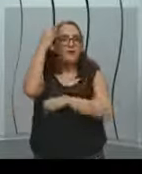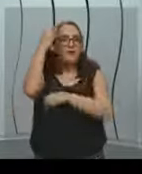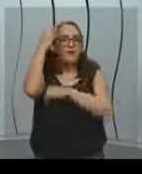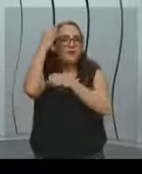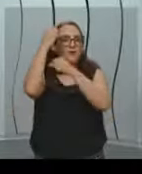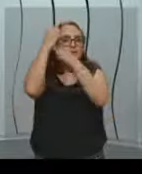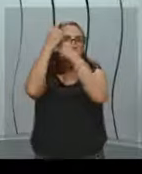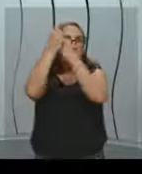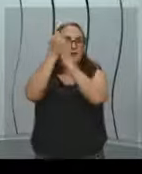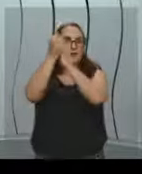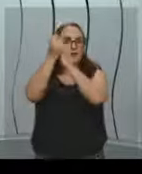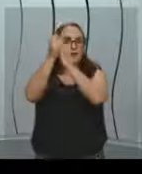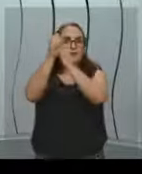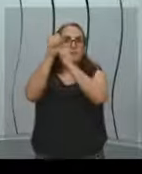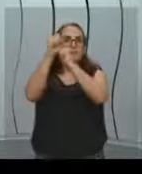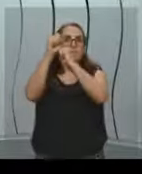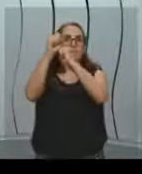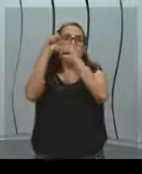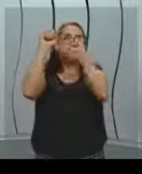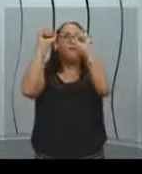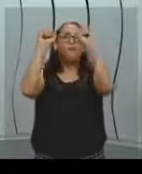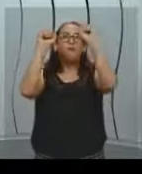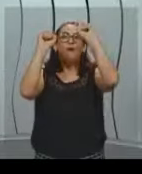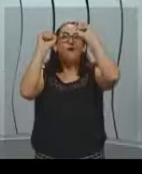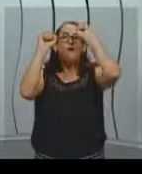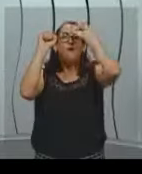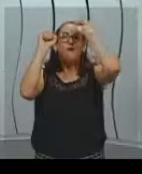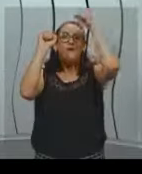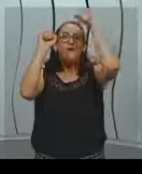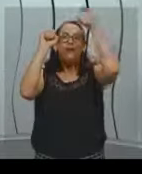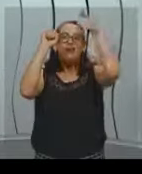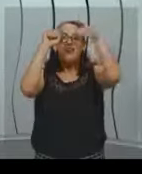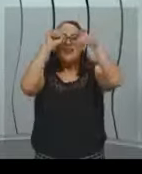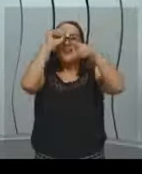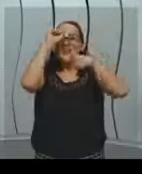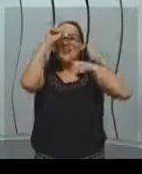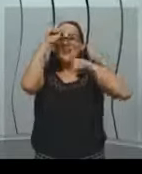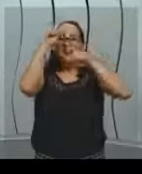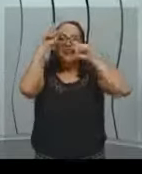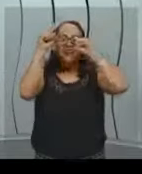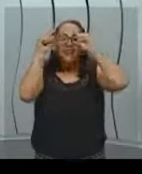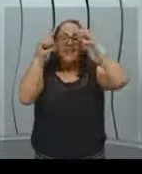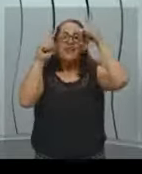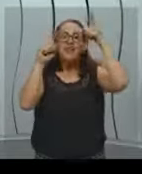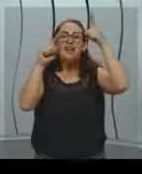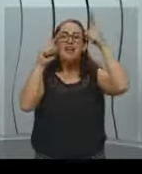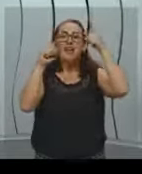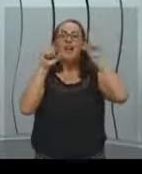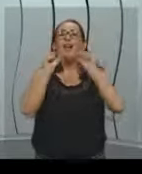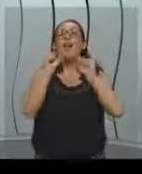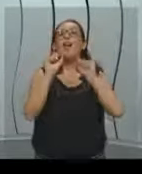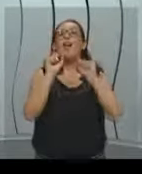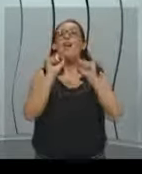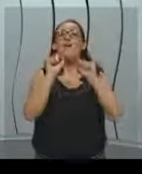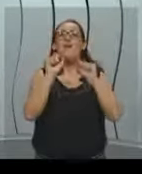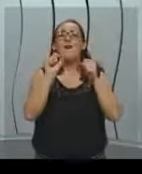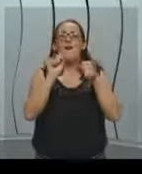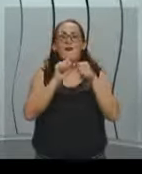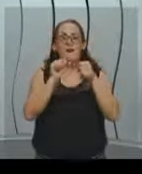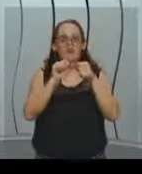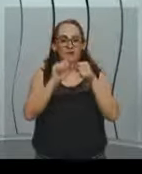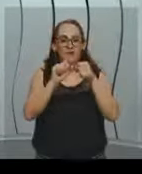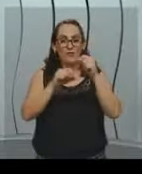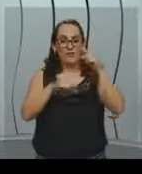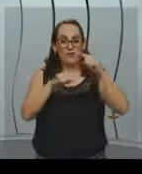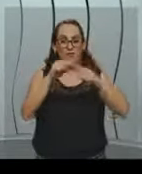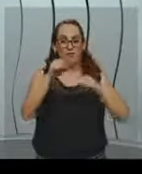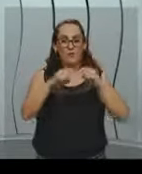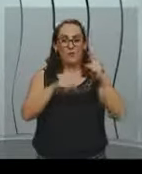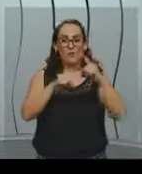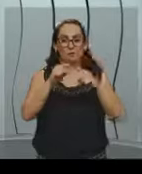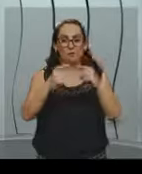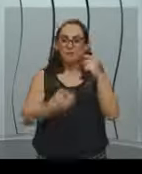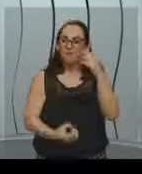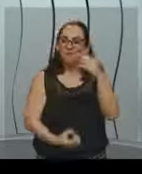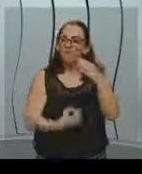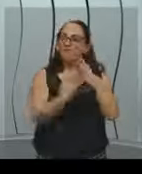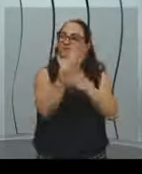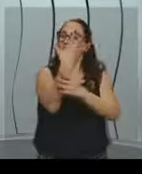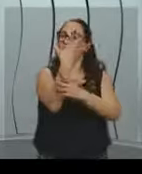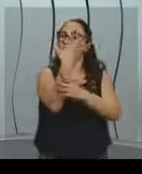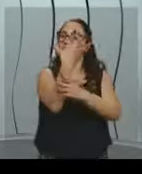expandiu. O ele conseguiu com isso? Fazer o objeto aparecer, o objeto sumir, mudar de cena,